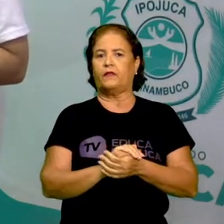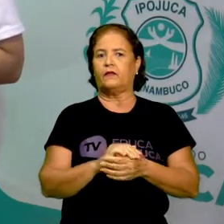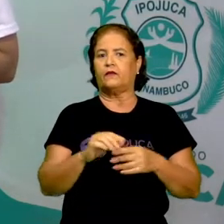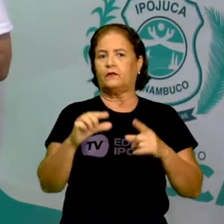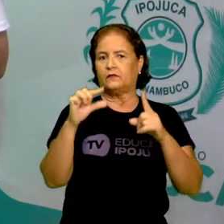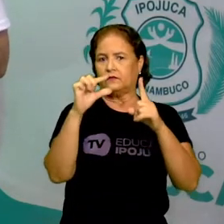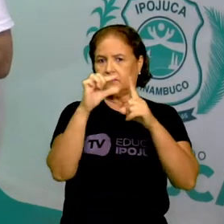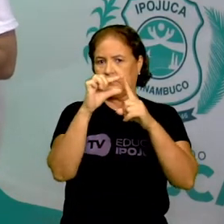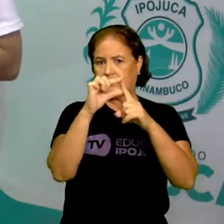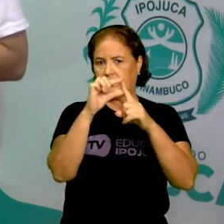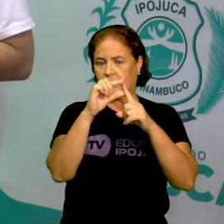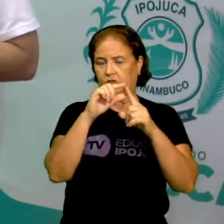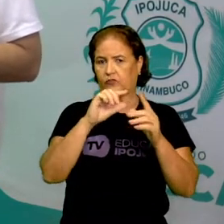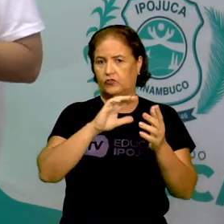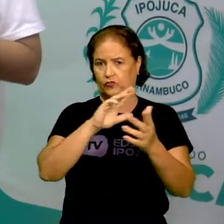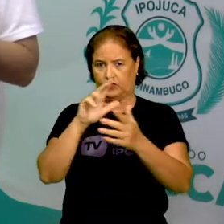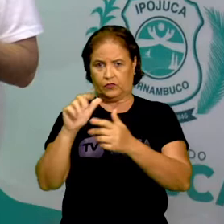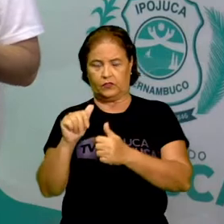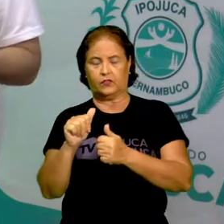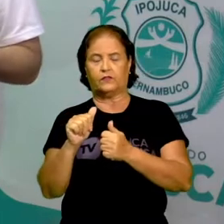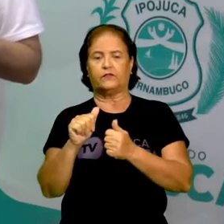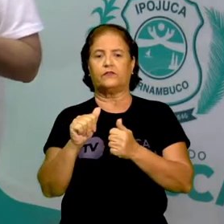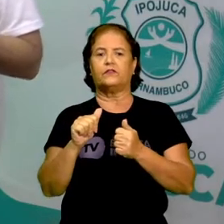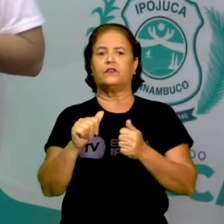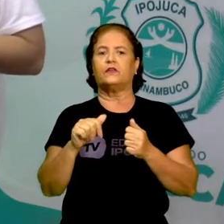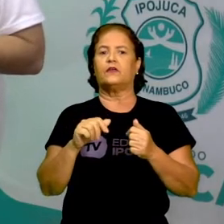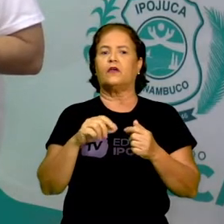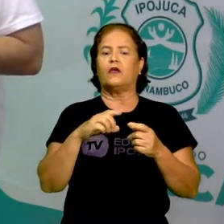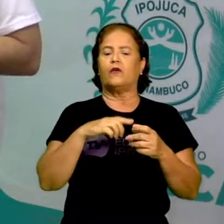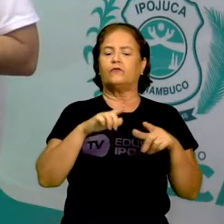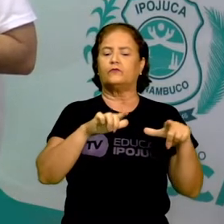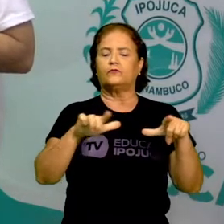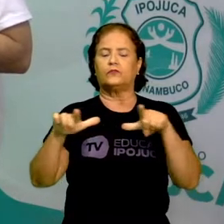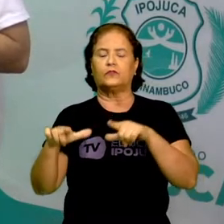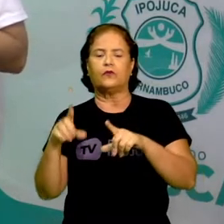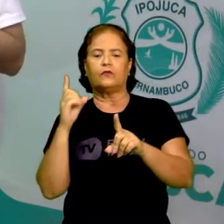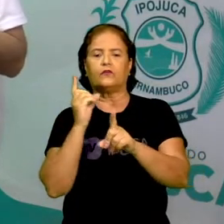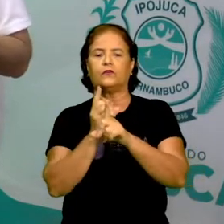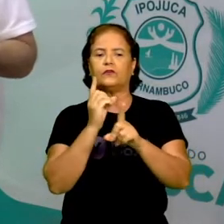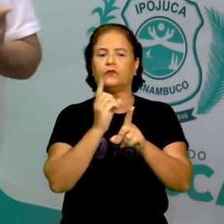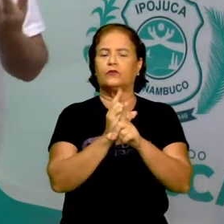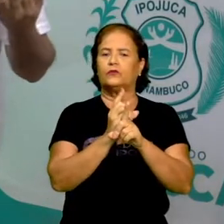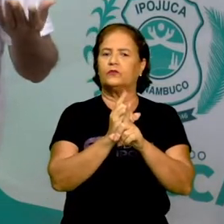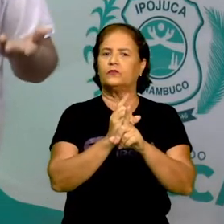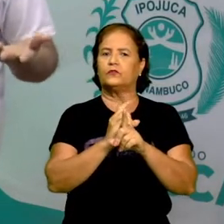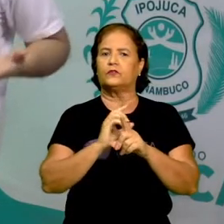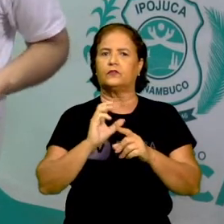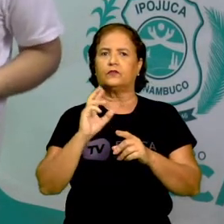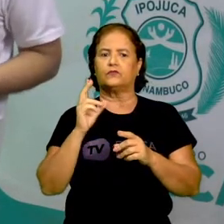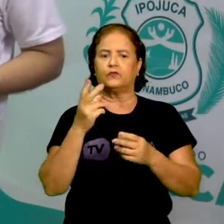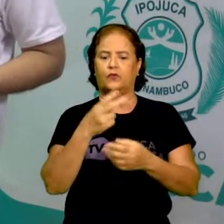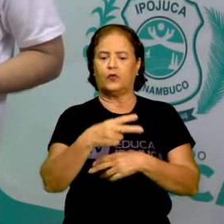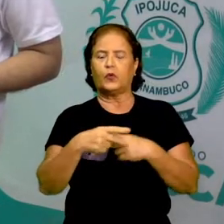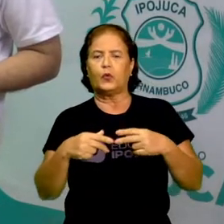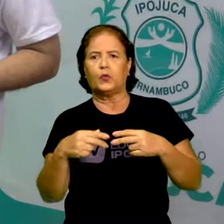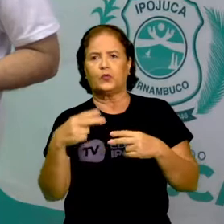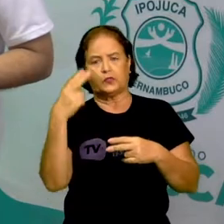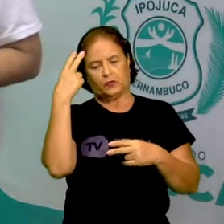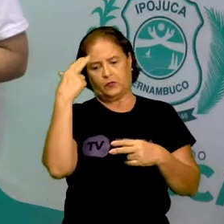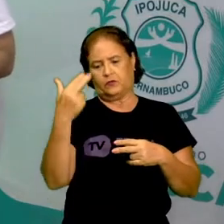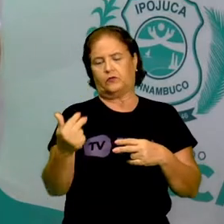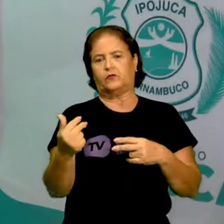é o local onde nós encontramos elementos naturais e elementos criados pelas pessoas.